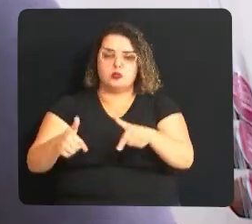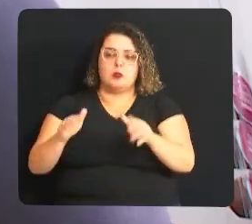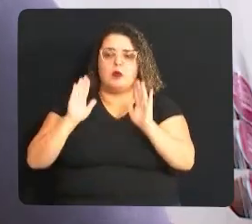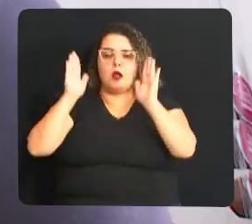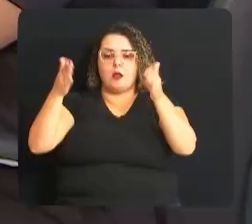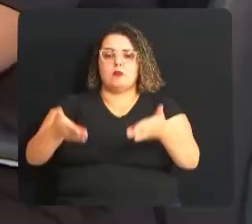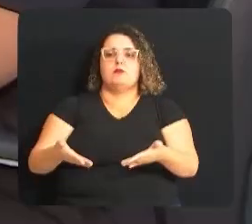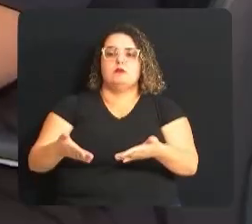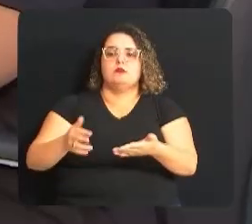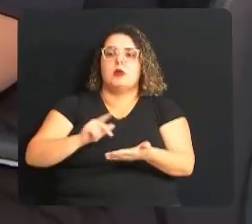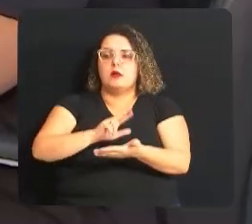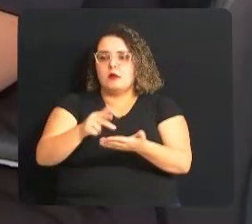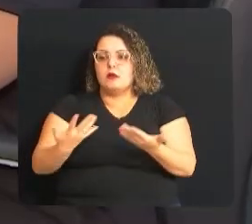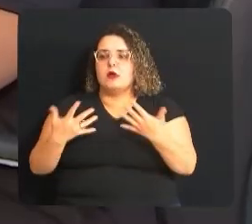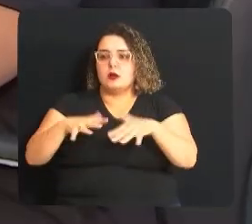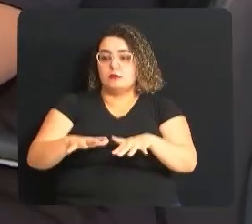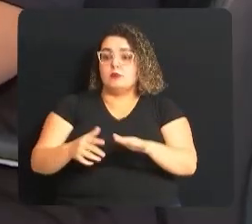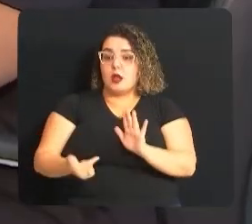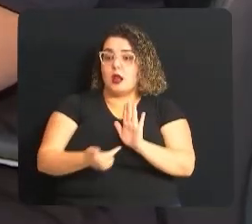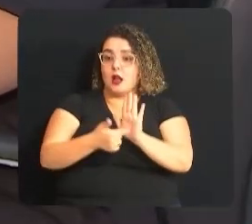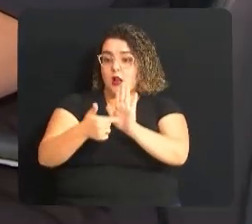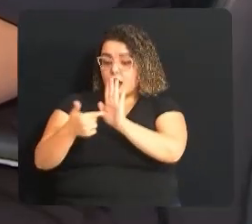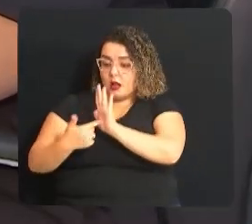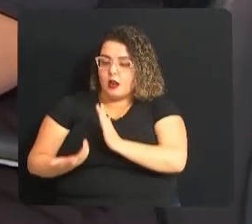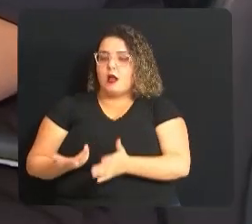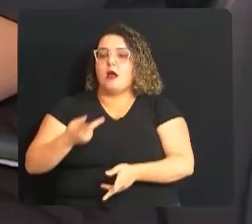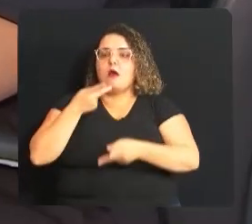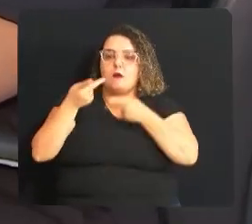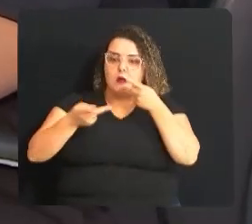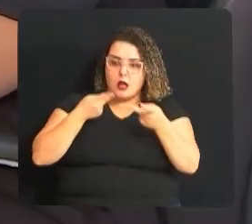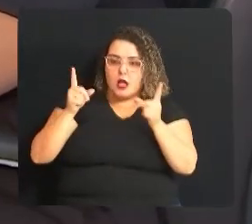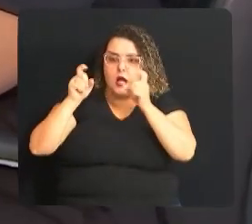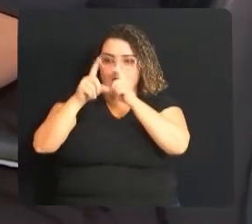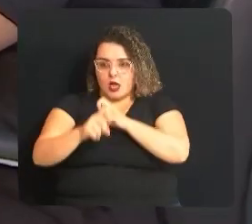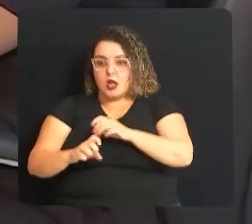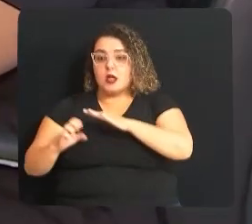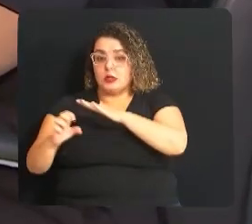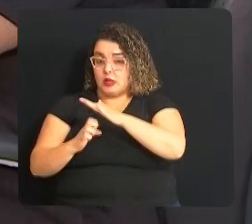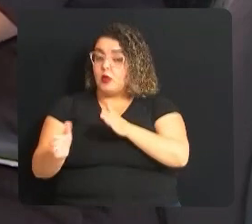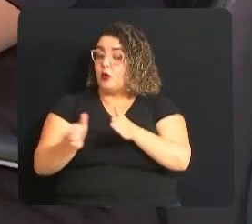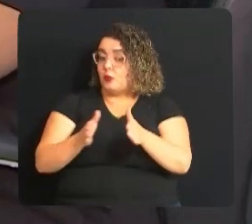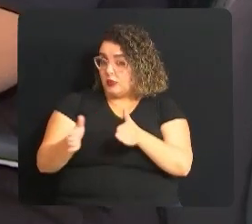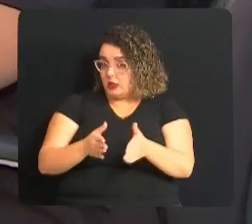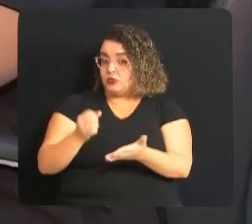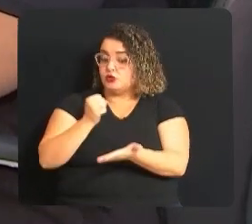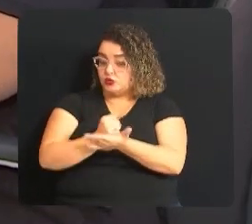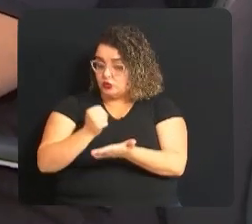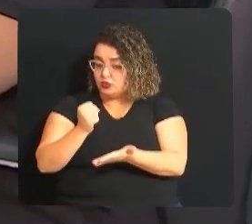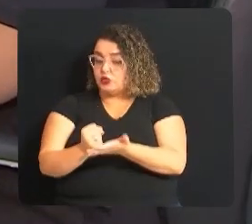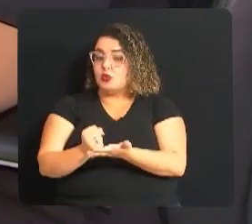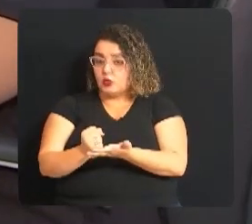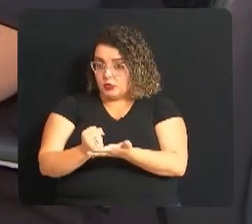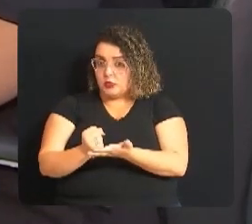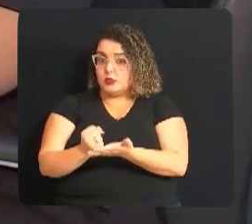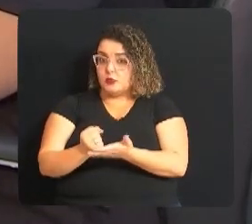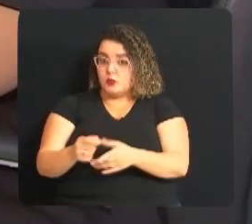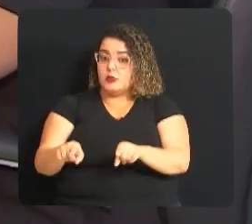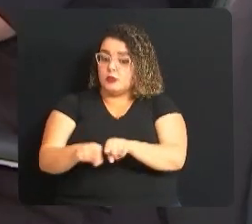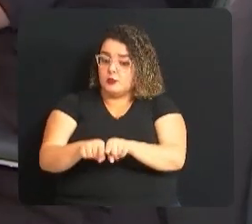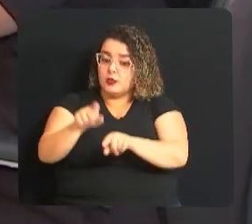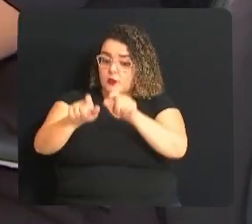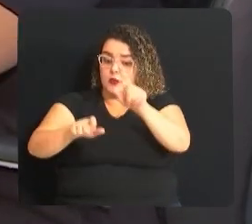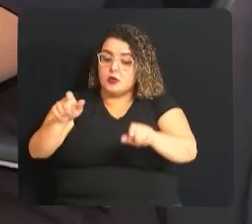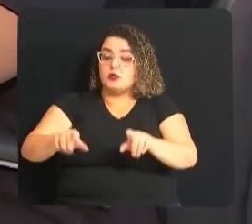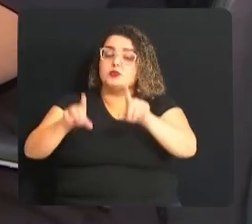diversidade e inclusão. Ela destaca que há dificuldade tanto da empresa no momento de contratar, quanto das pessoas com